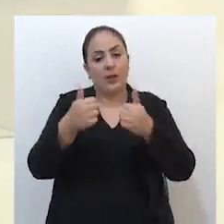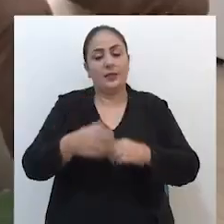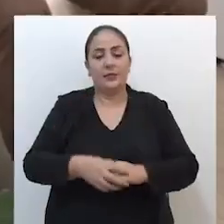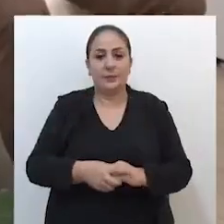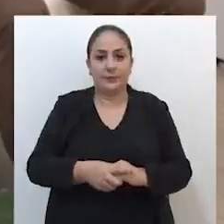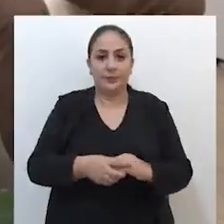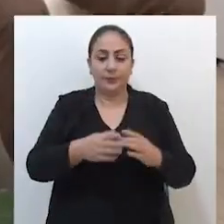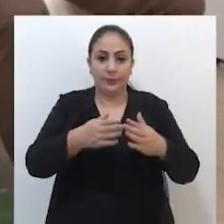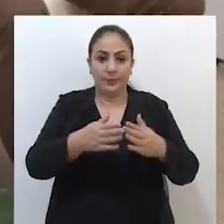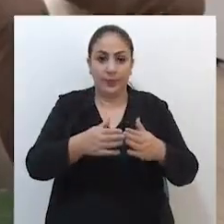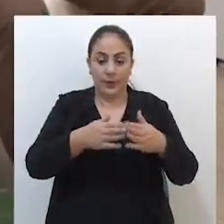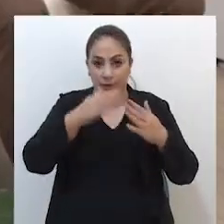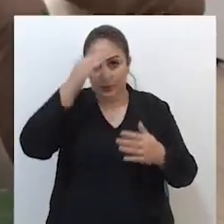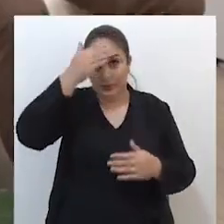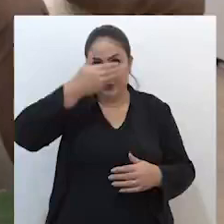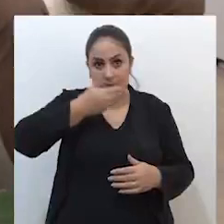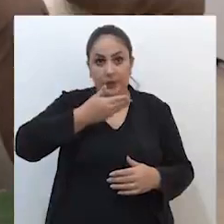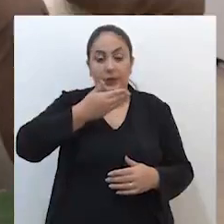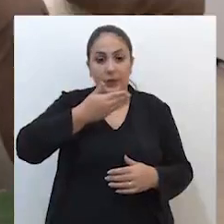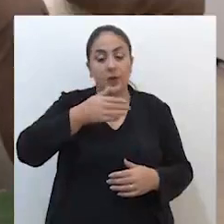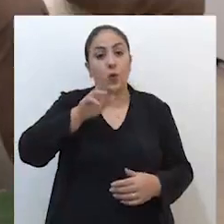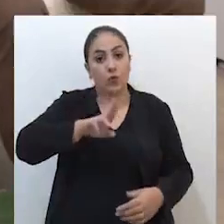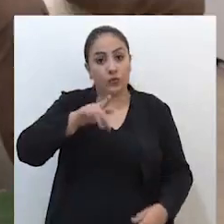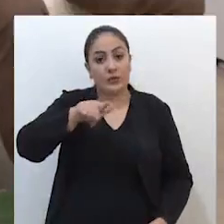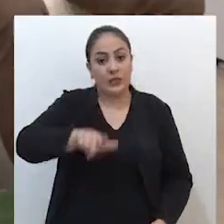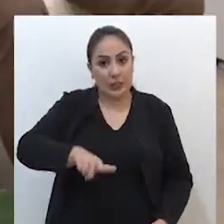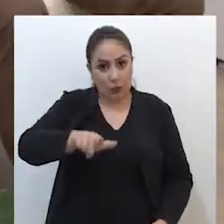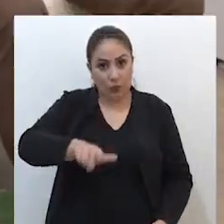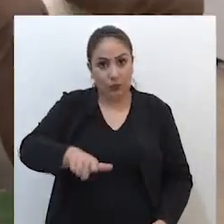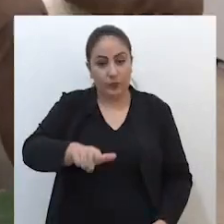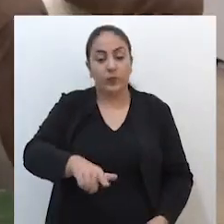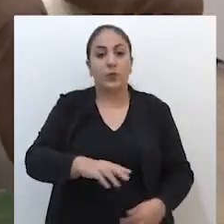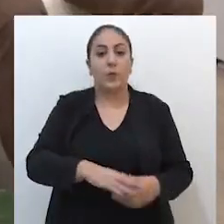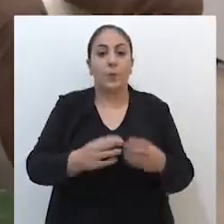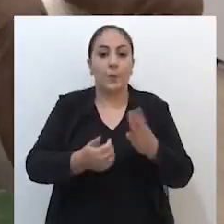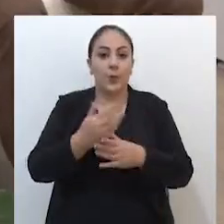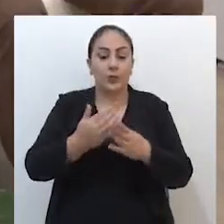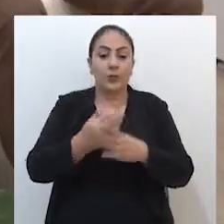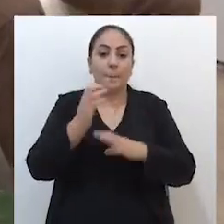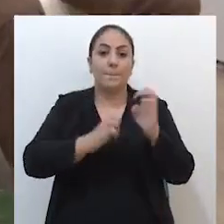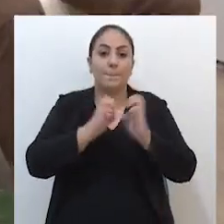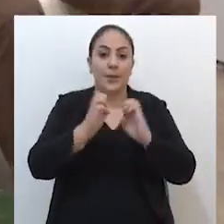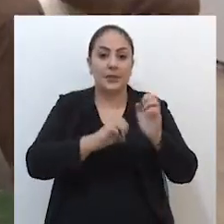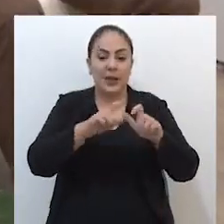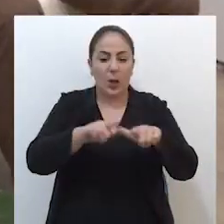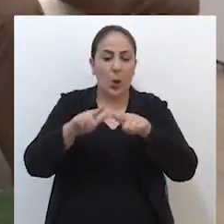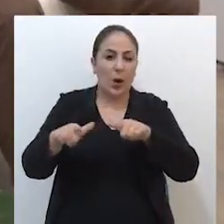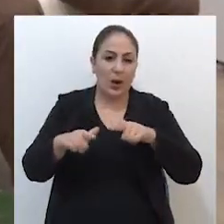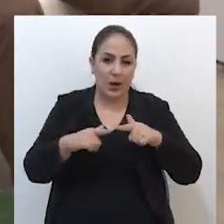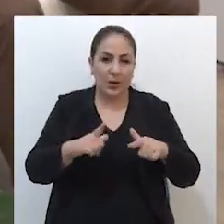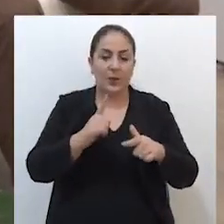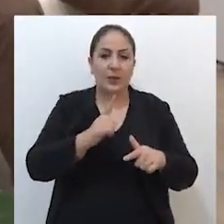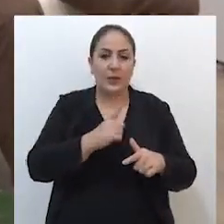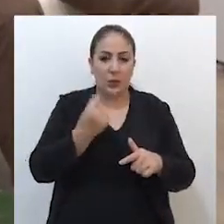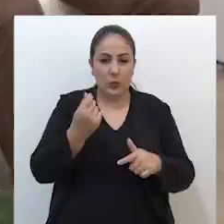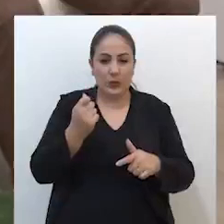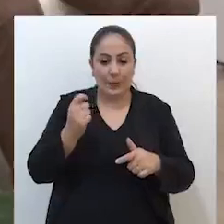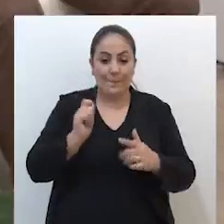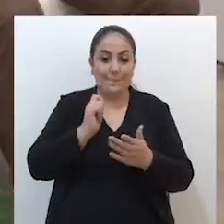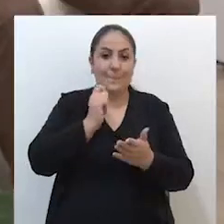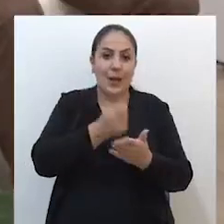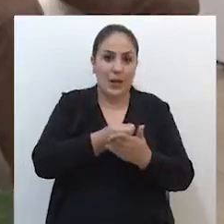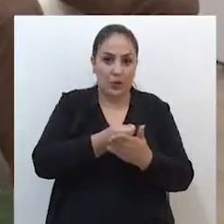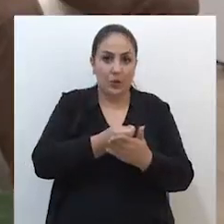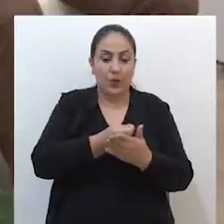qualidade. Os protetores faciais de acrílico reutilizáveis foram produzidos por uma empresa local e custeados